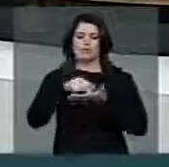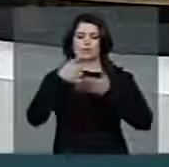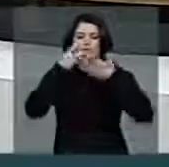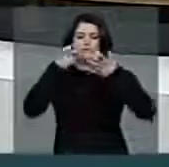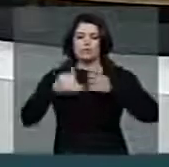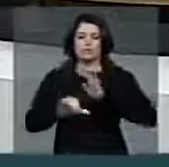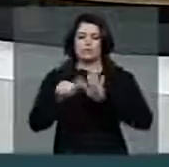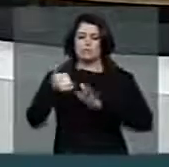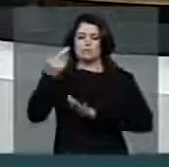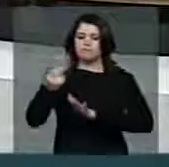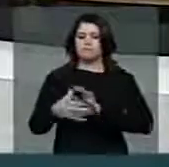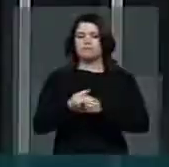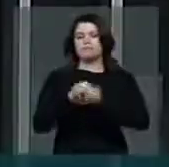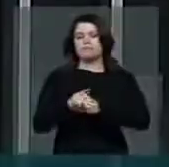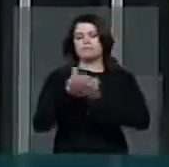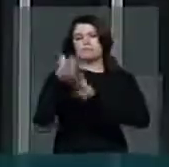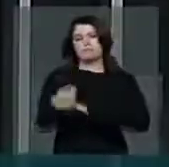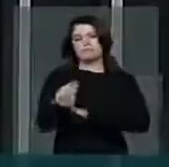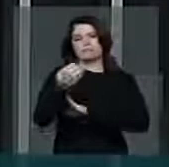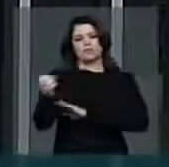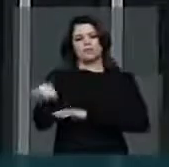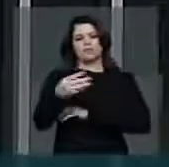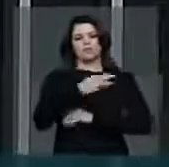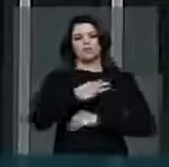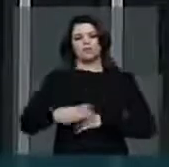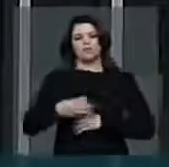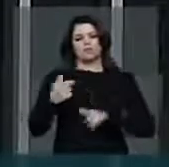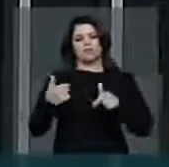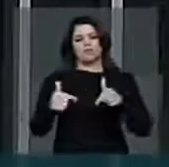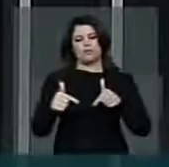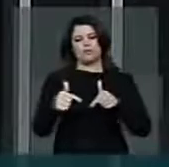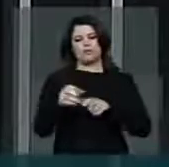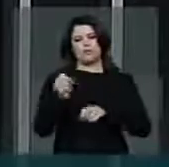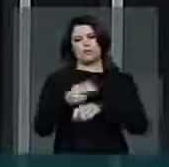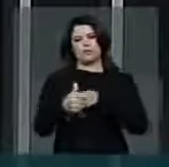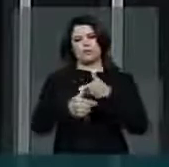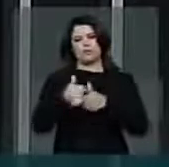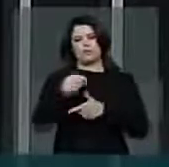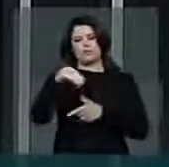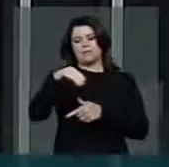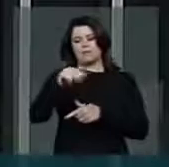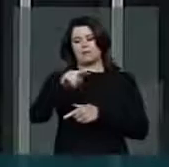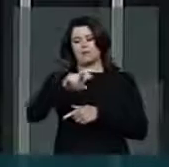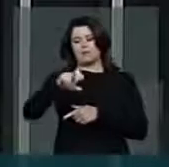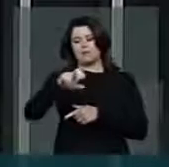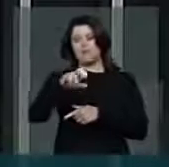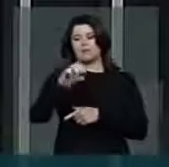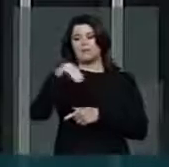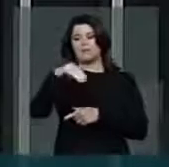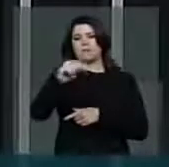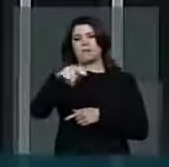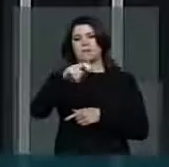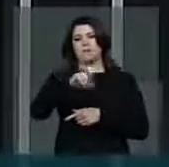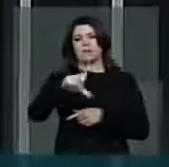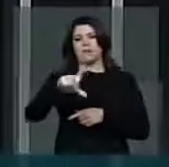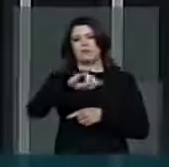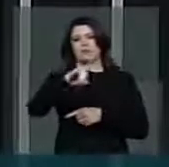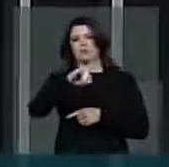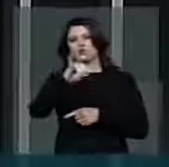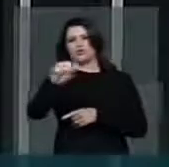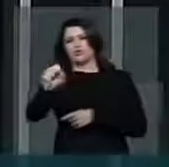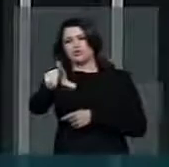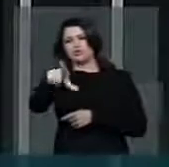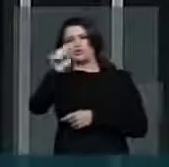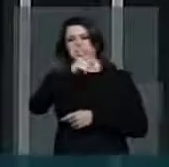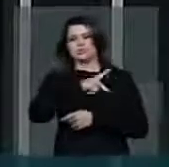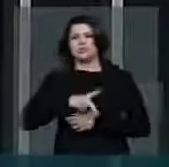primeiro, para saudar o novo ministro do Trabalho e Emprego, companheiro Manuel Dias, uma escolha que a Presidenta Dilma